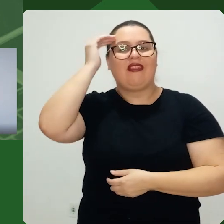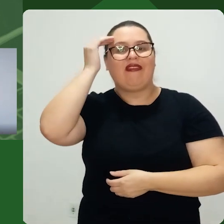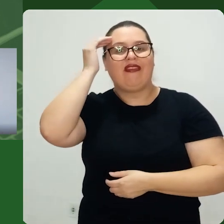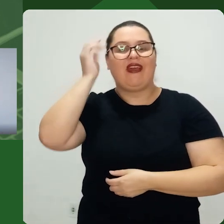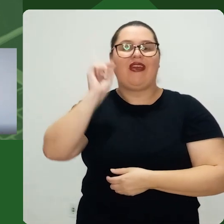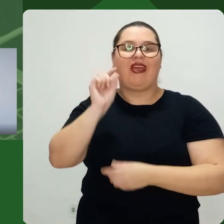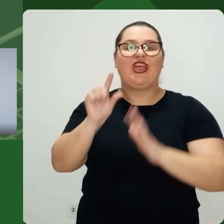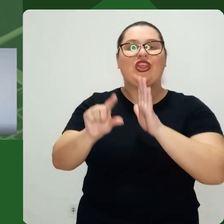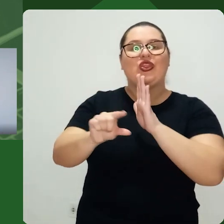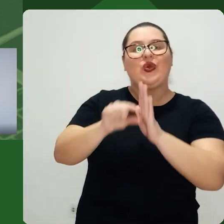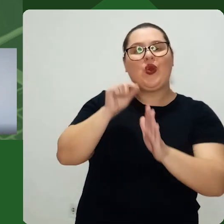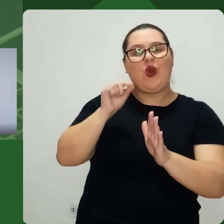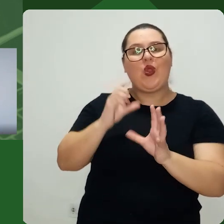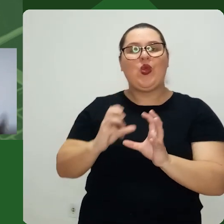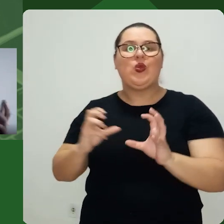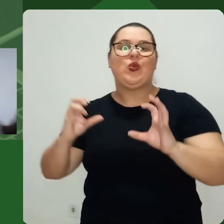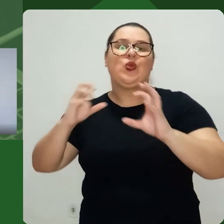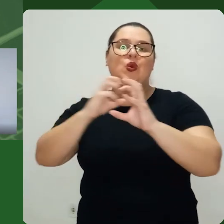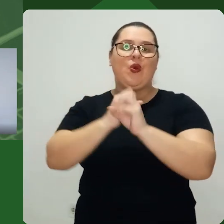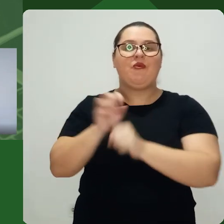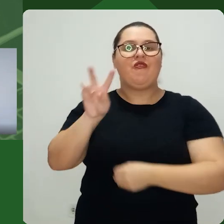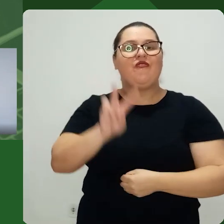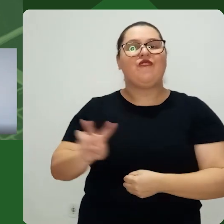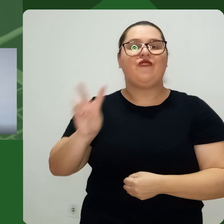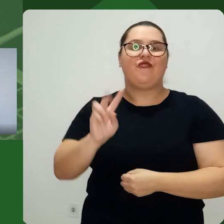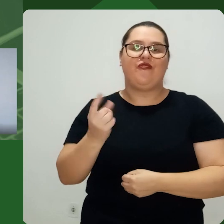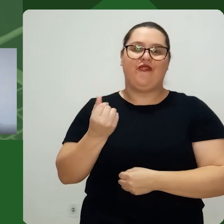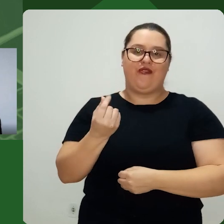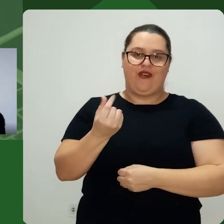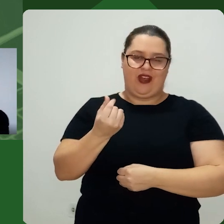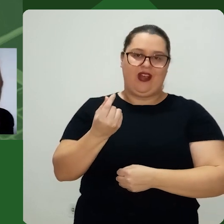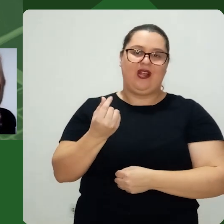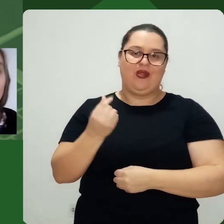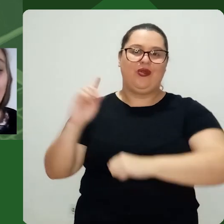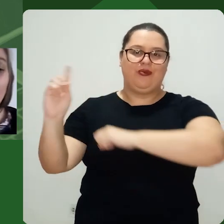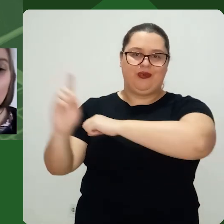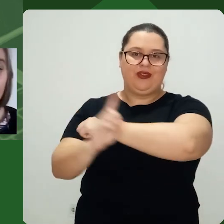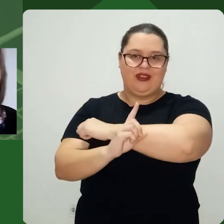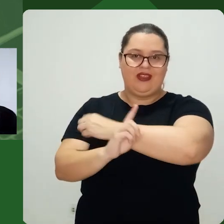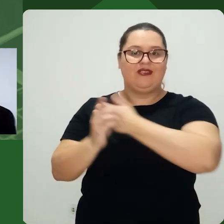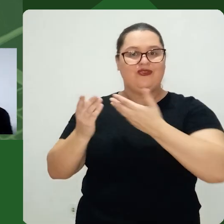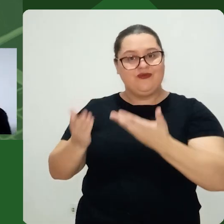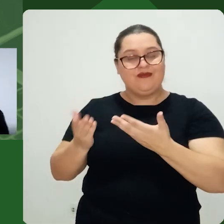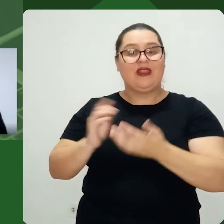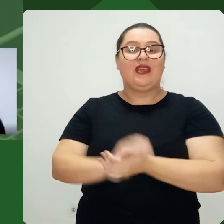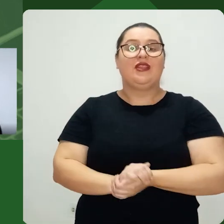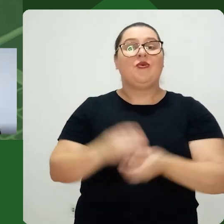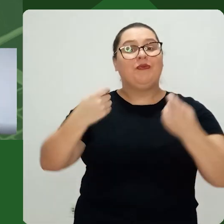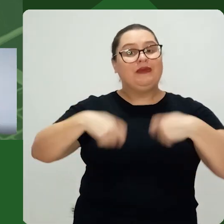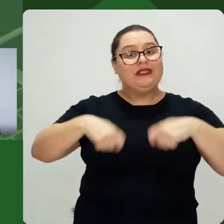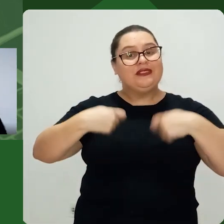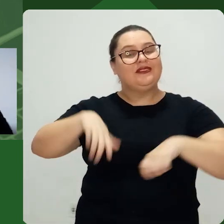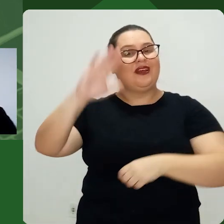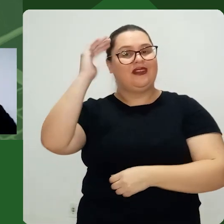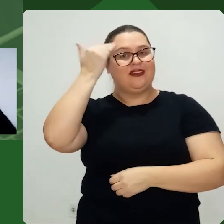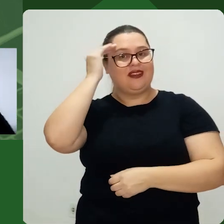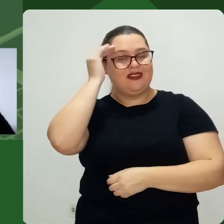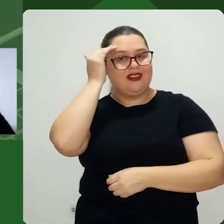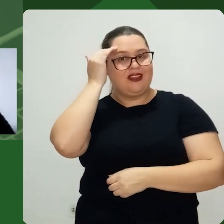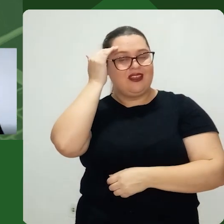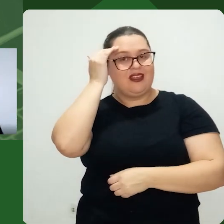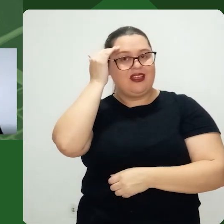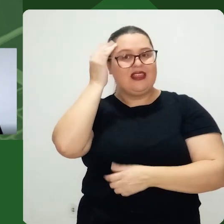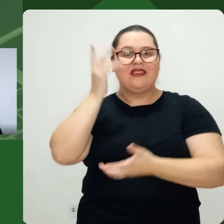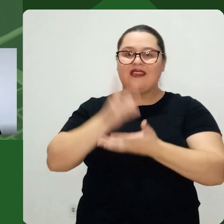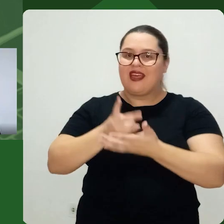a gente Não consegue Entender Que está fazendo Esse somatório De valor Para o cliente Então